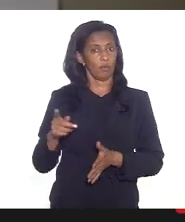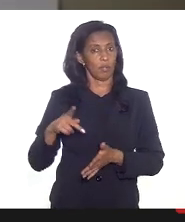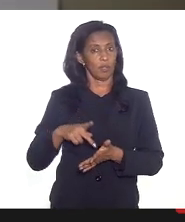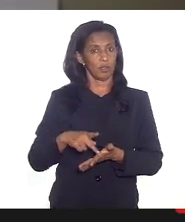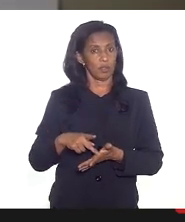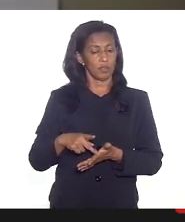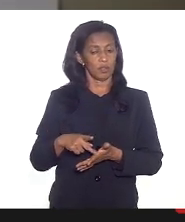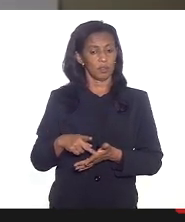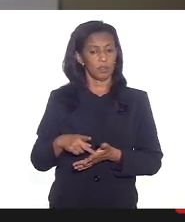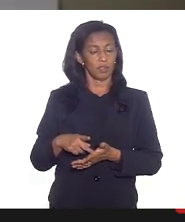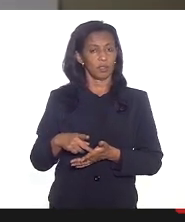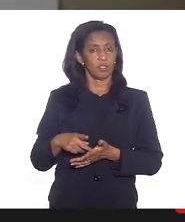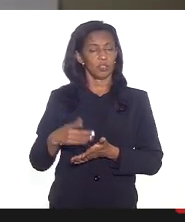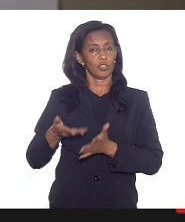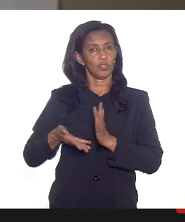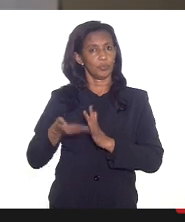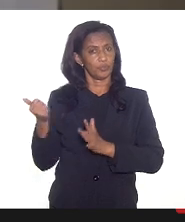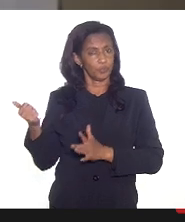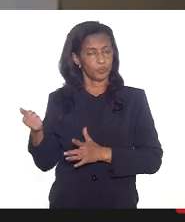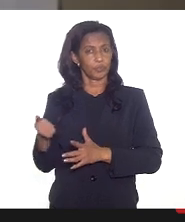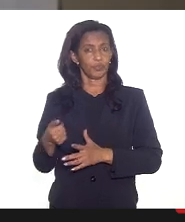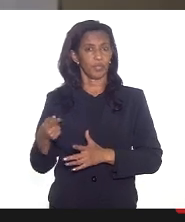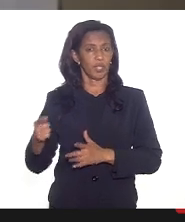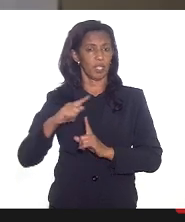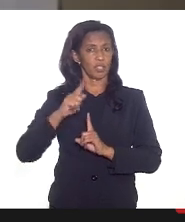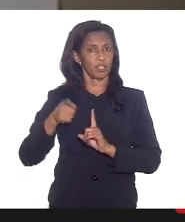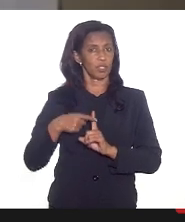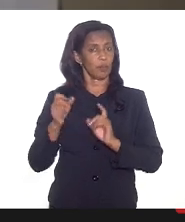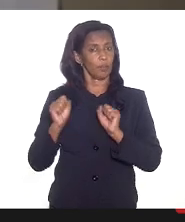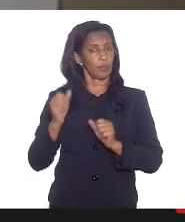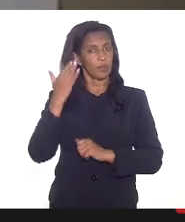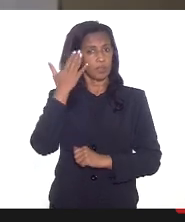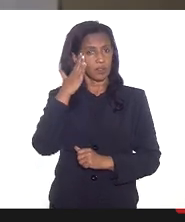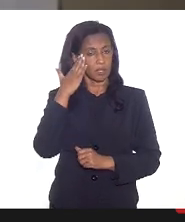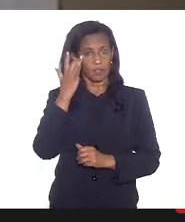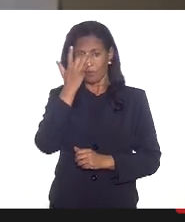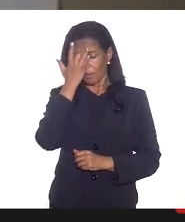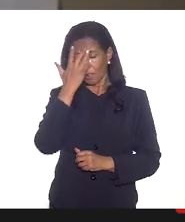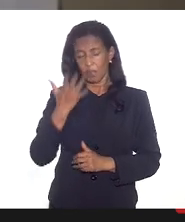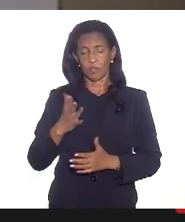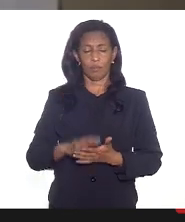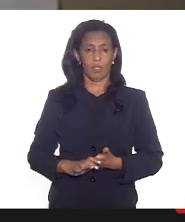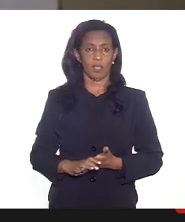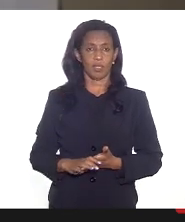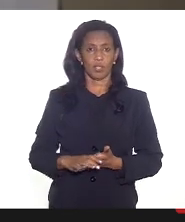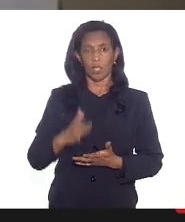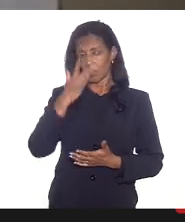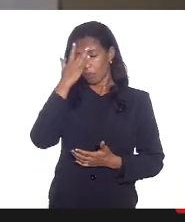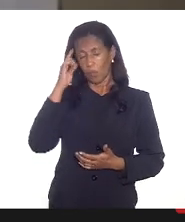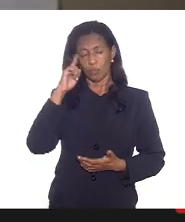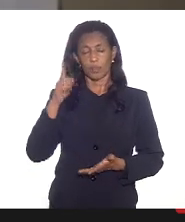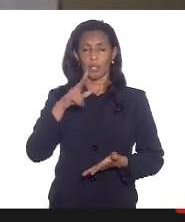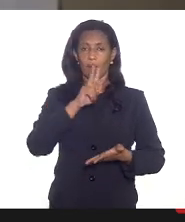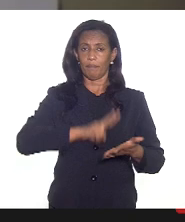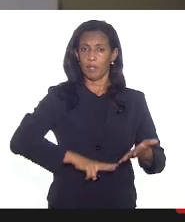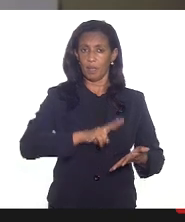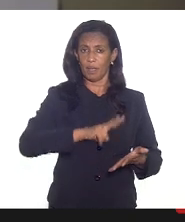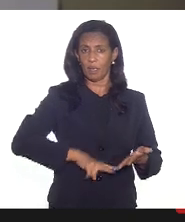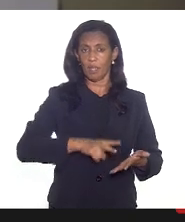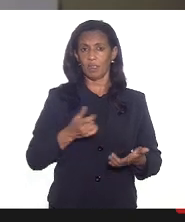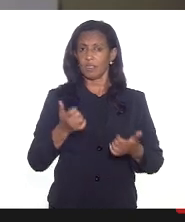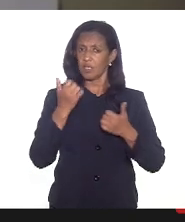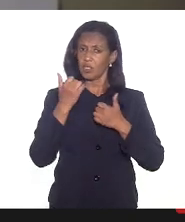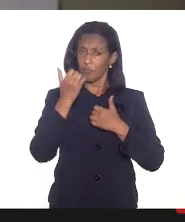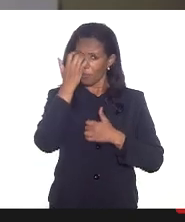desburocratizar que a gestante possa entender facilmente aquelas que não conseguem ler que seja facilitado